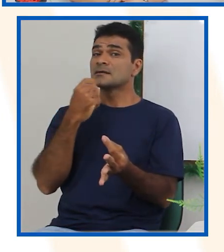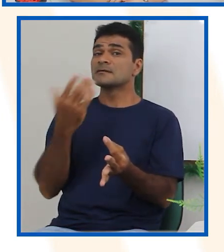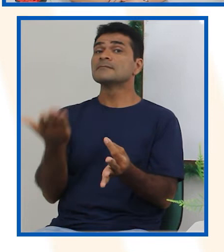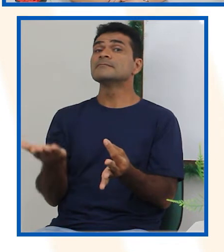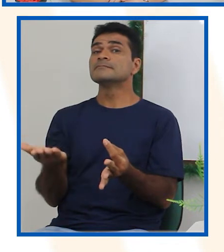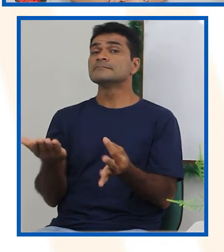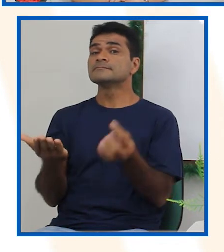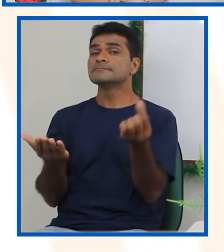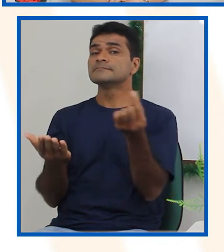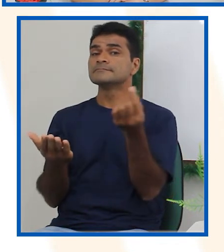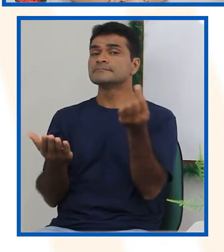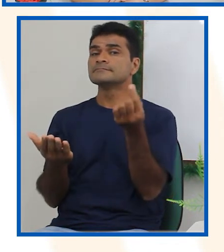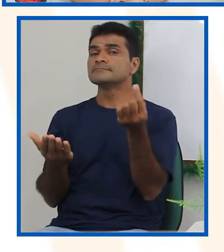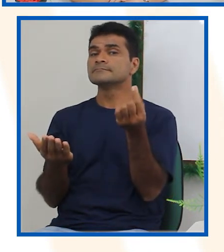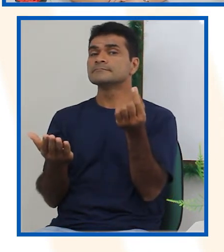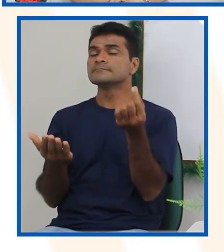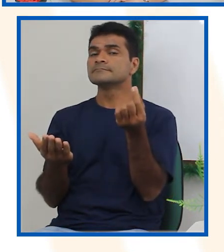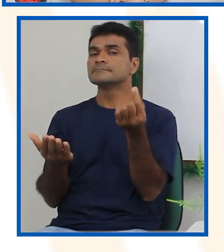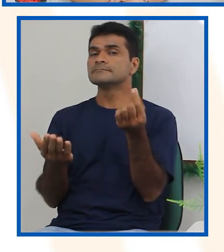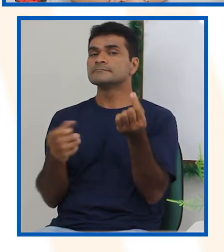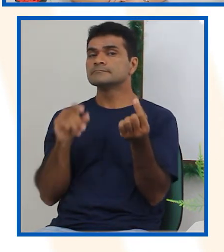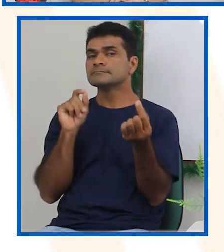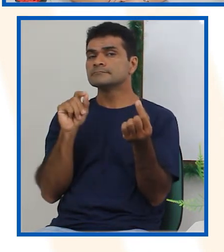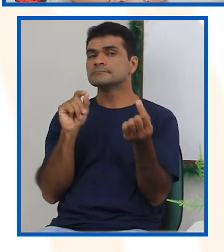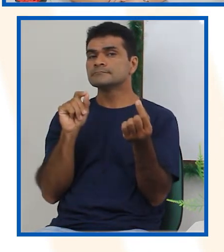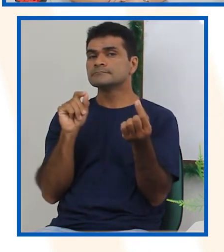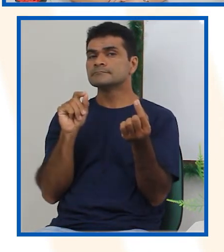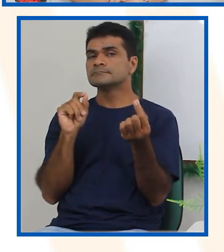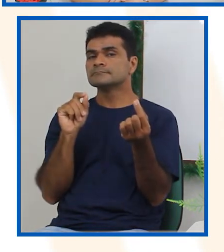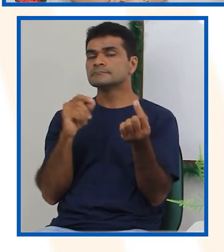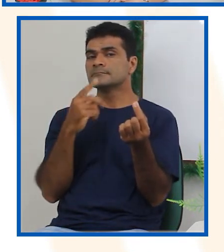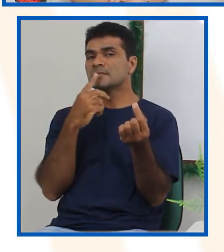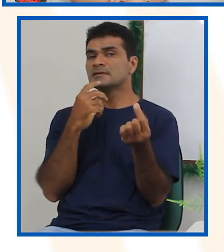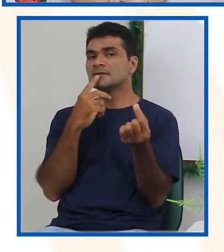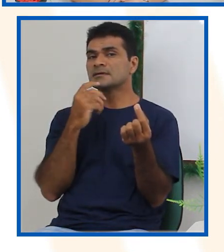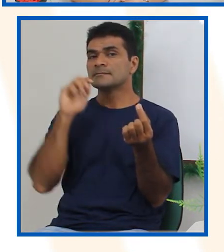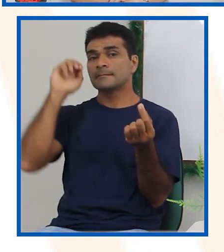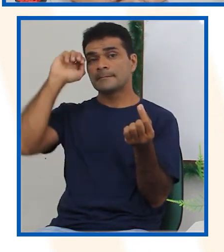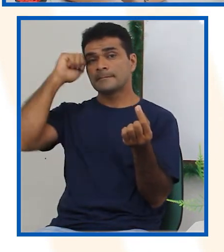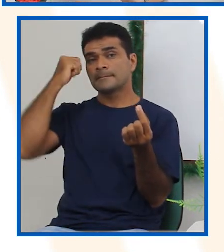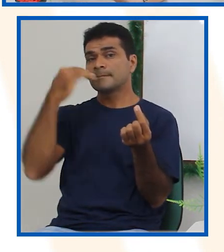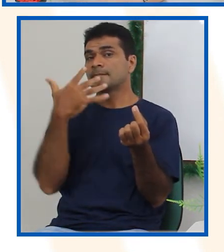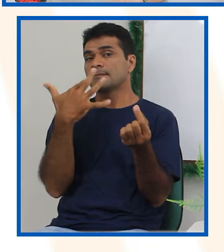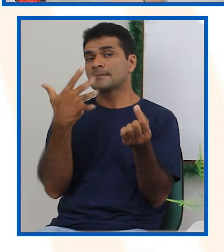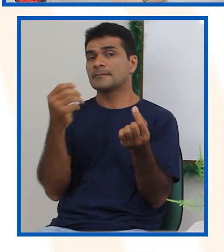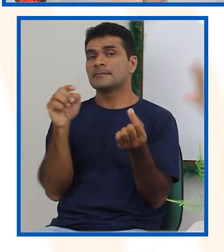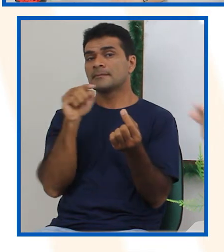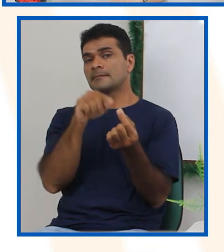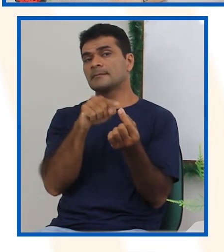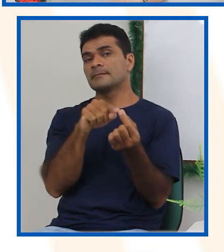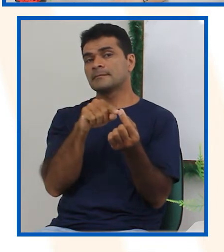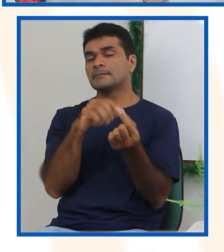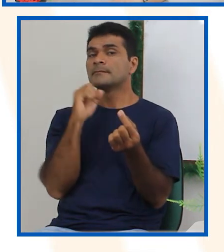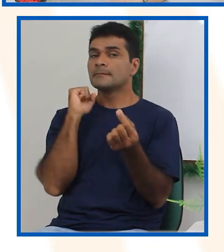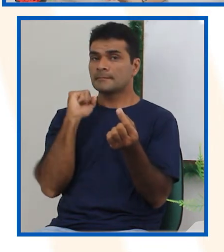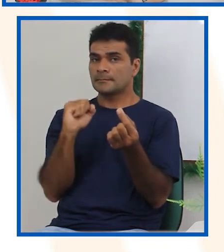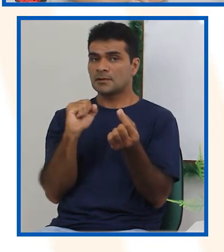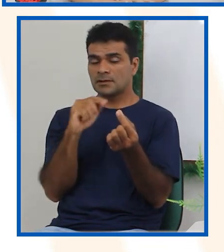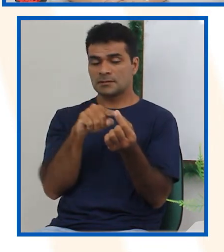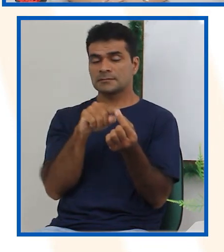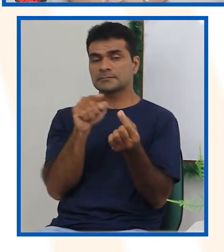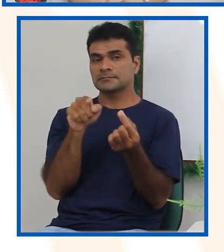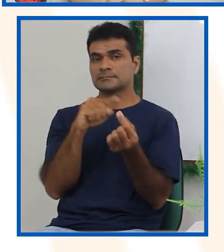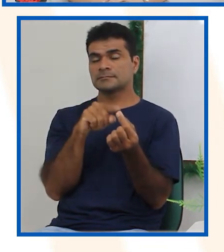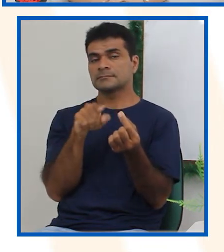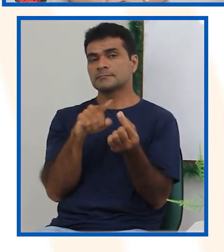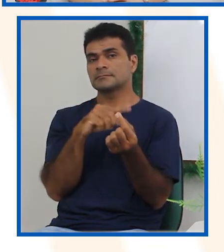Você acha que vai sair com a cor vermelho ou com a cor preta? É mais provável que saia.